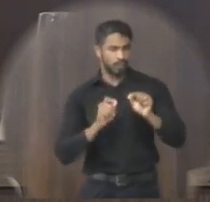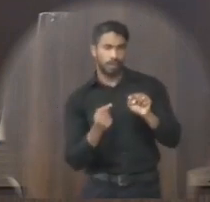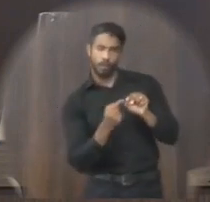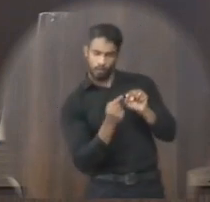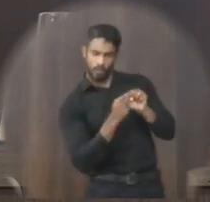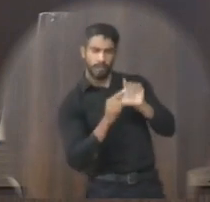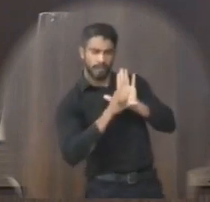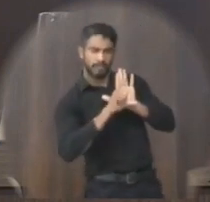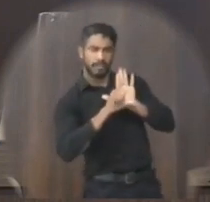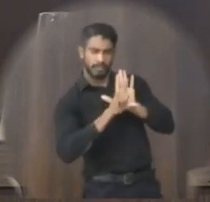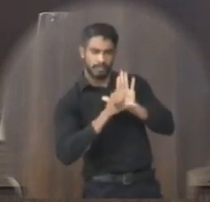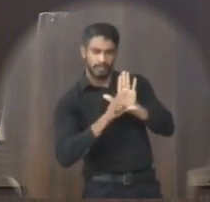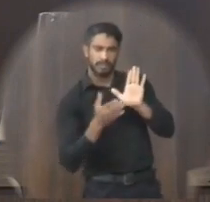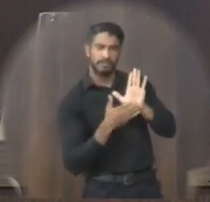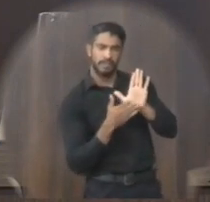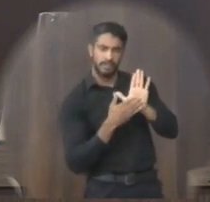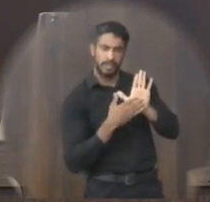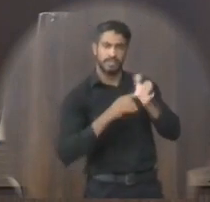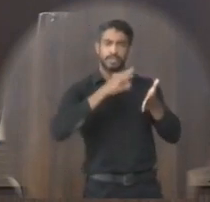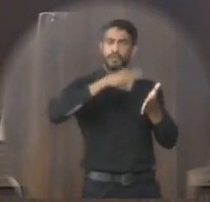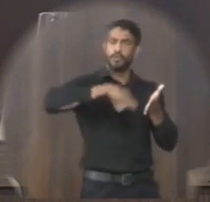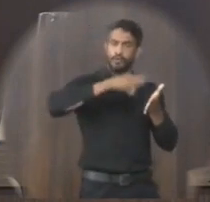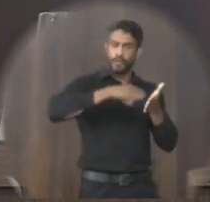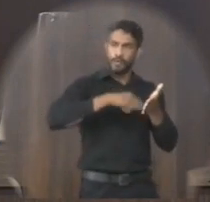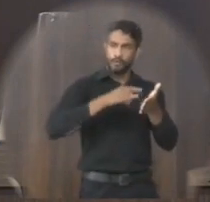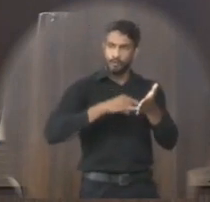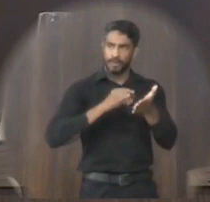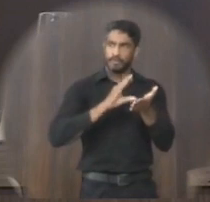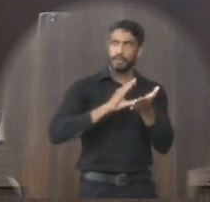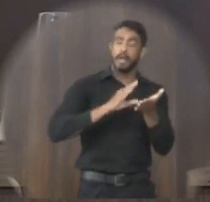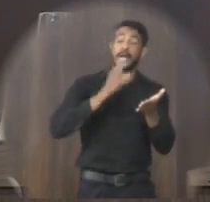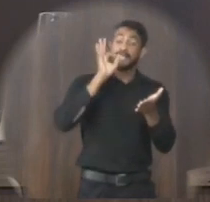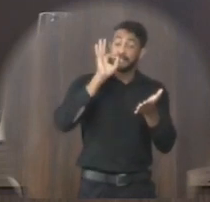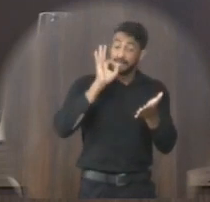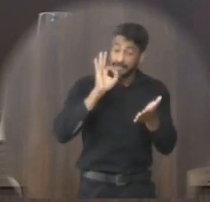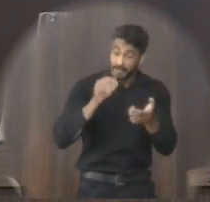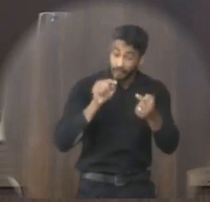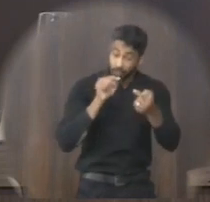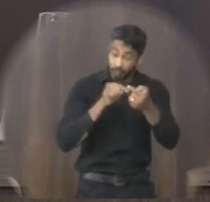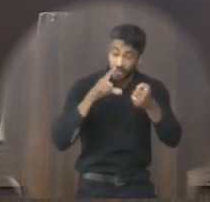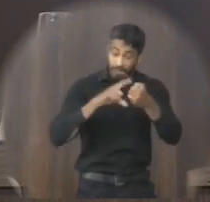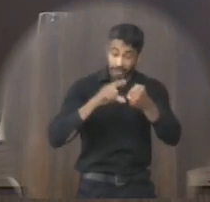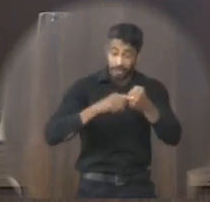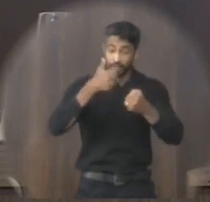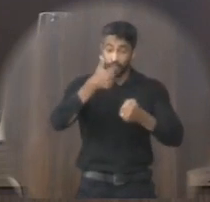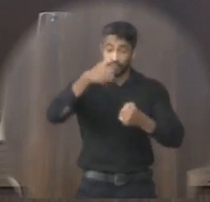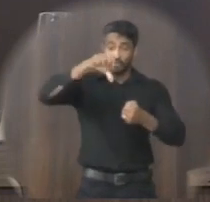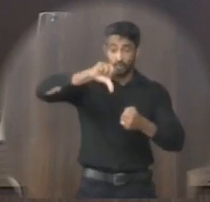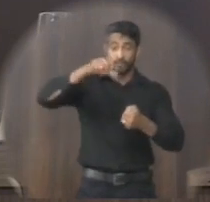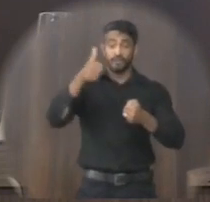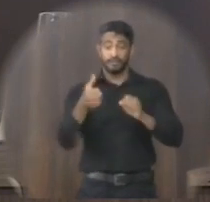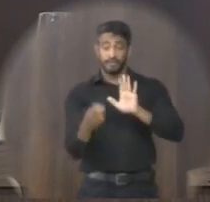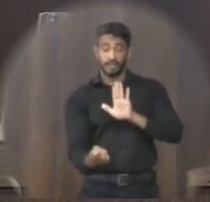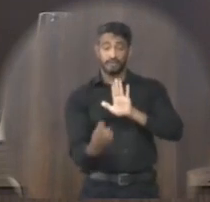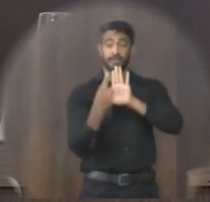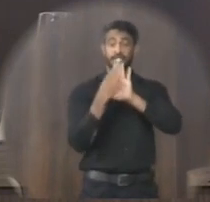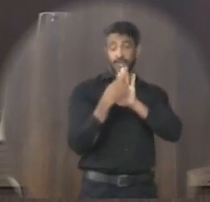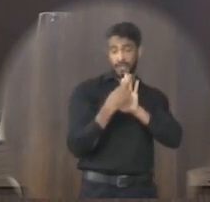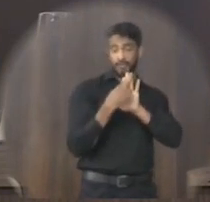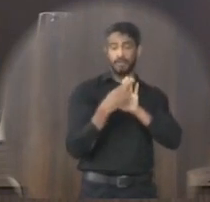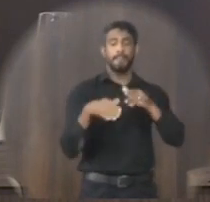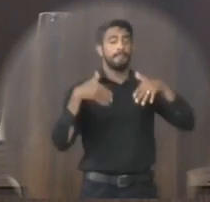a técnica legislativa seja dada à matéria a forma adequada nos termos do artigo 192 do Regimento Interno.